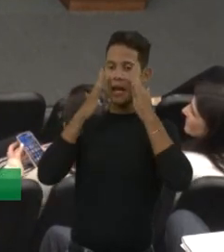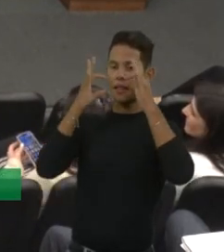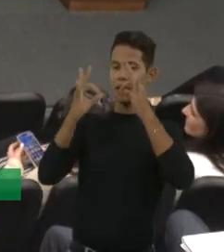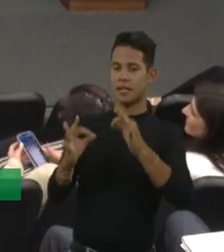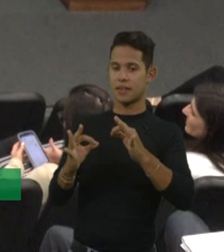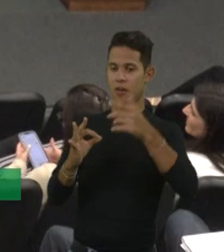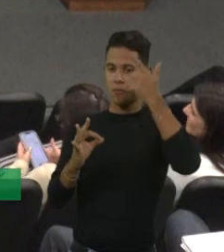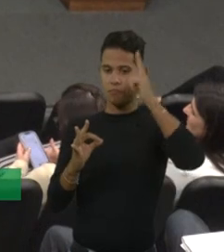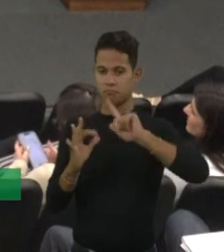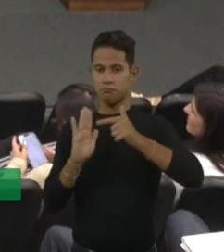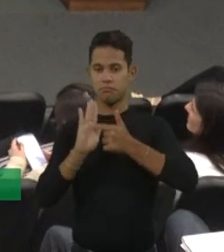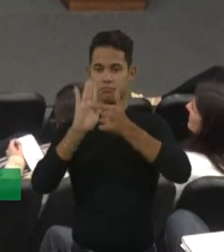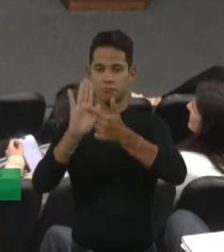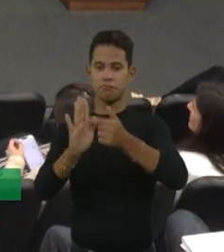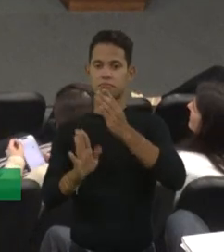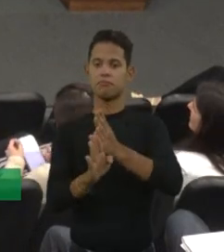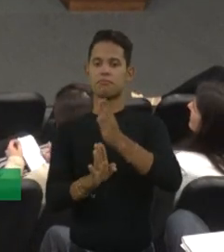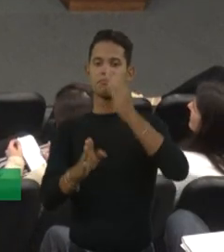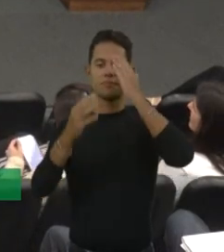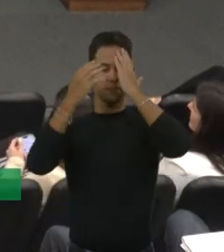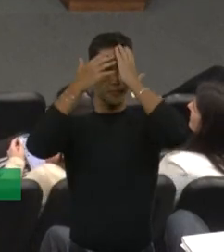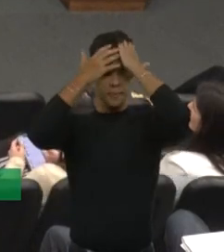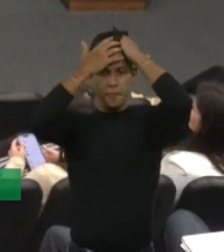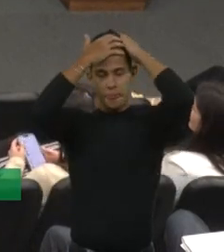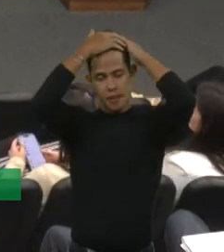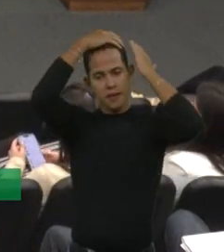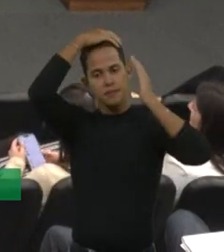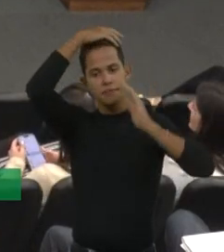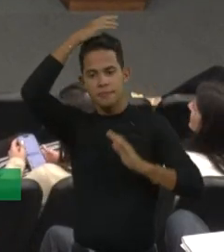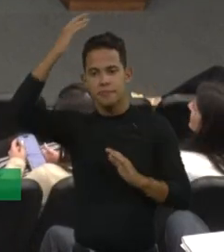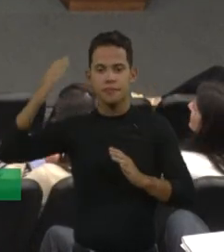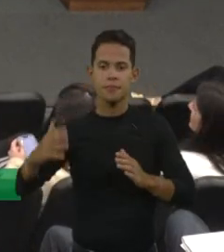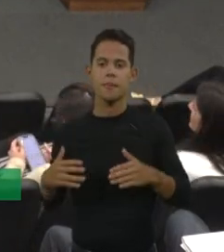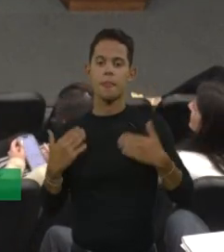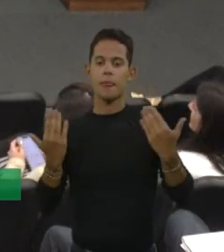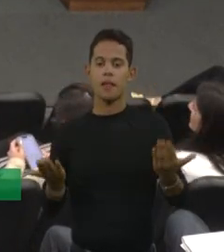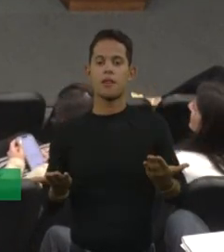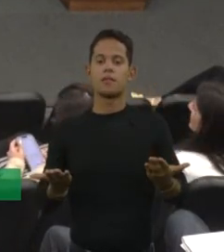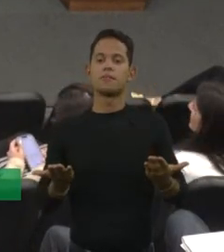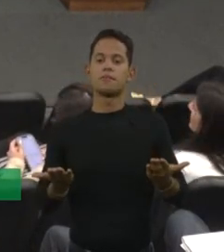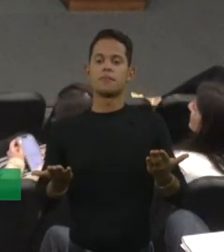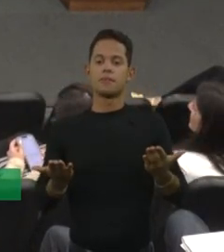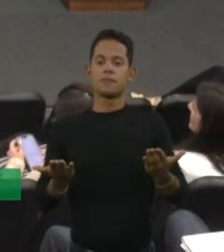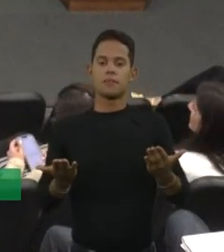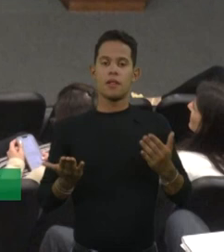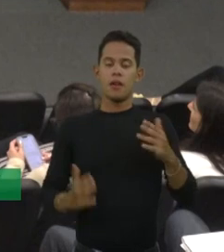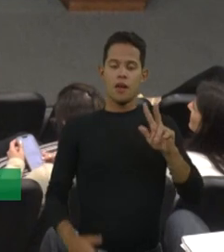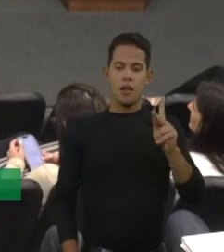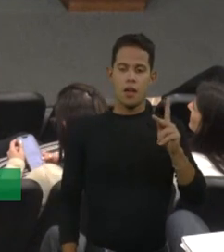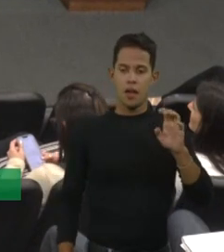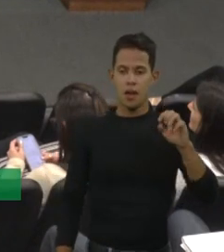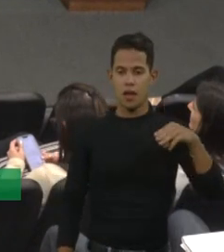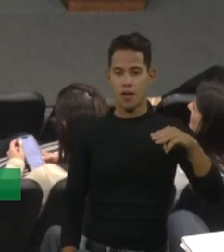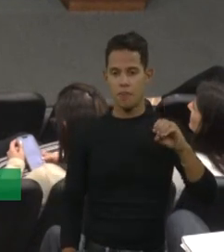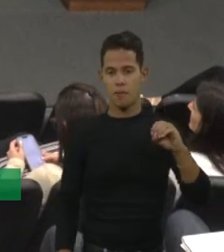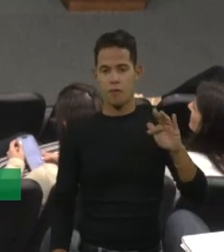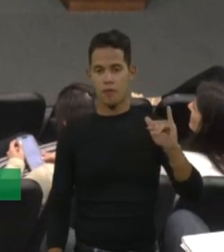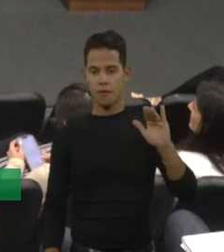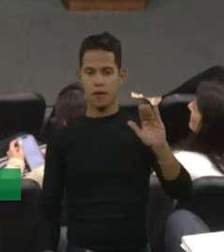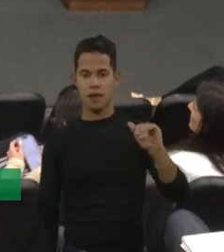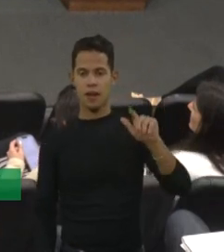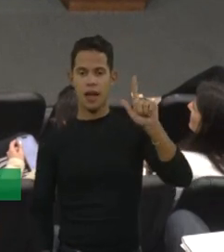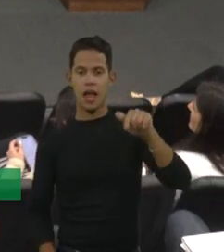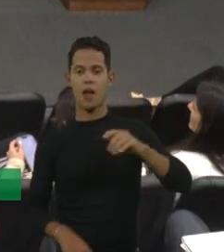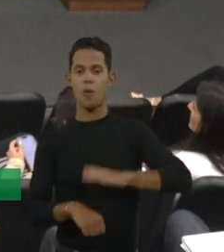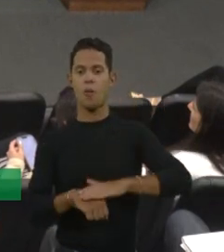diagnóstico. E qual é a prevalência? A hemofilia A é mais comum, é mais frequente do que a hemofilia